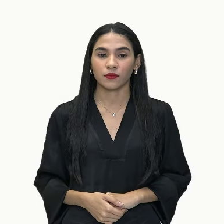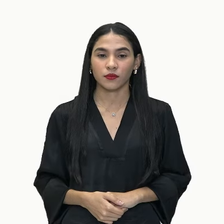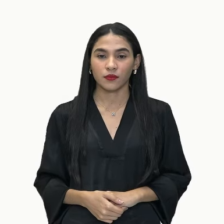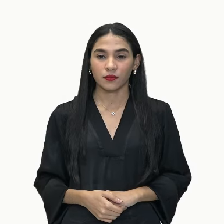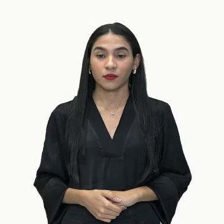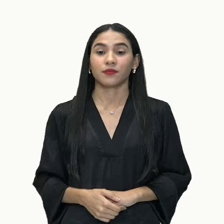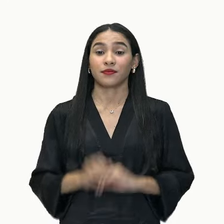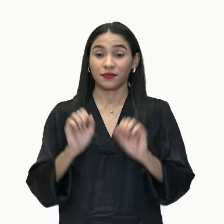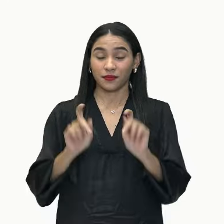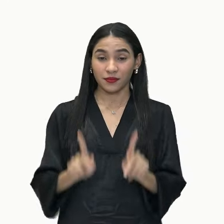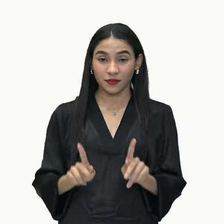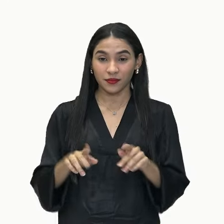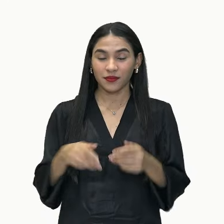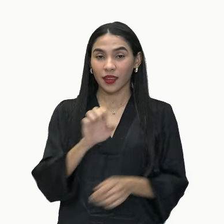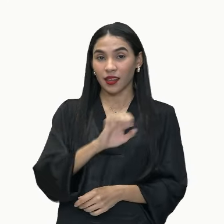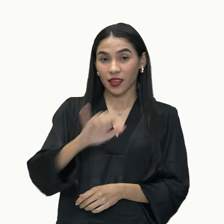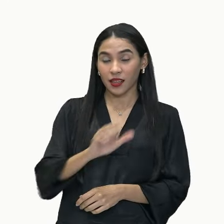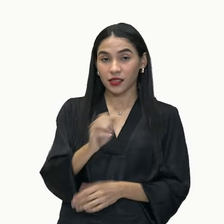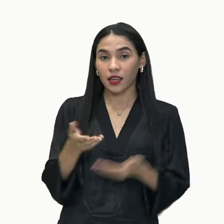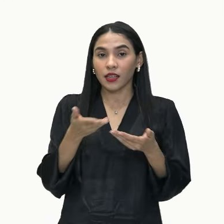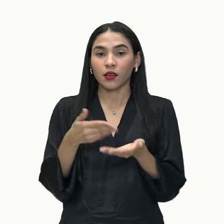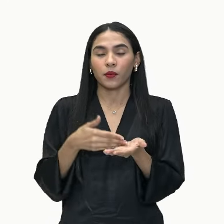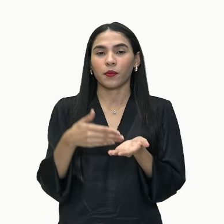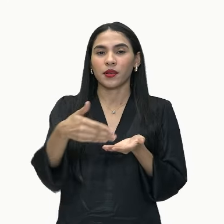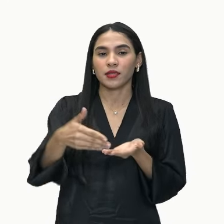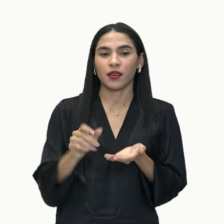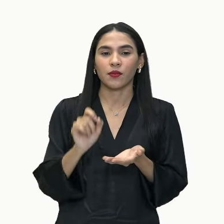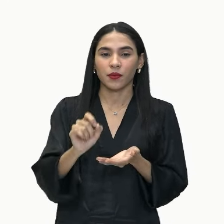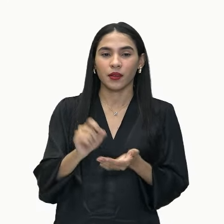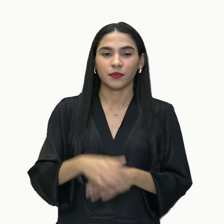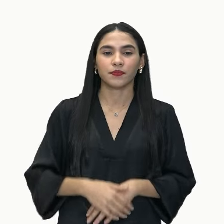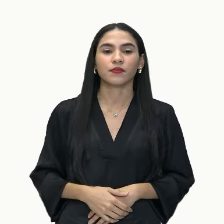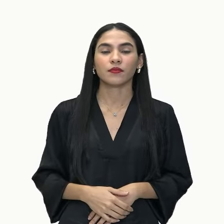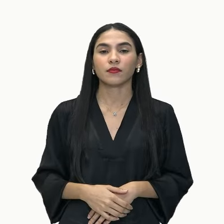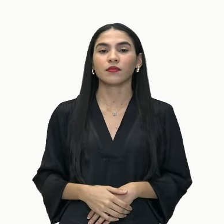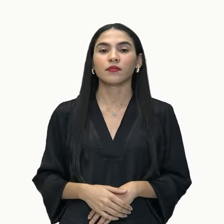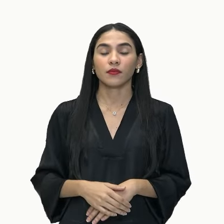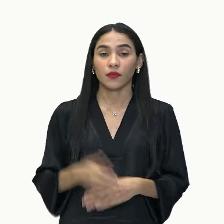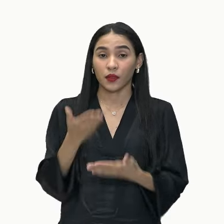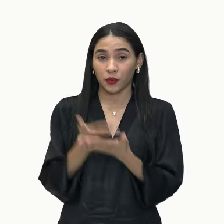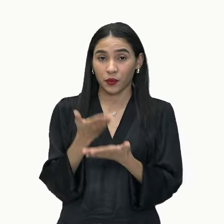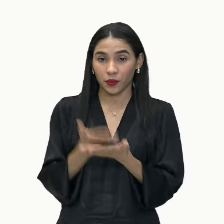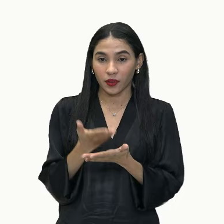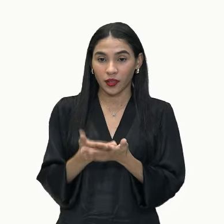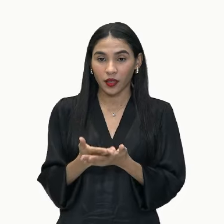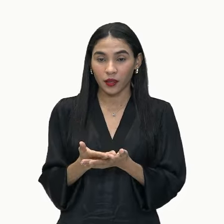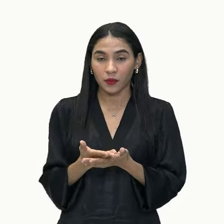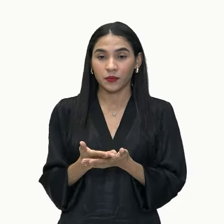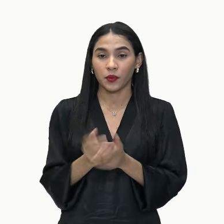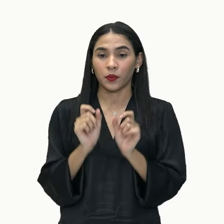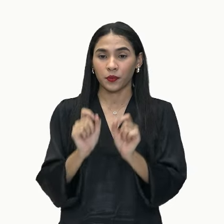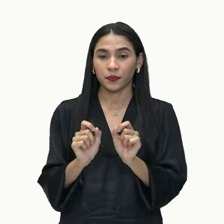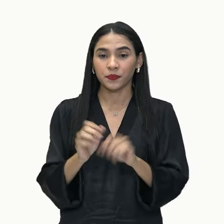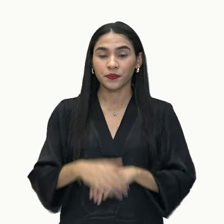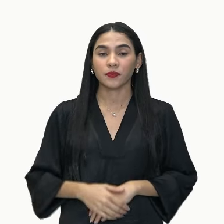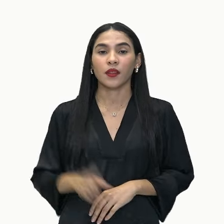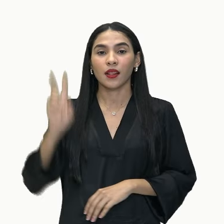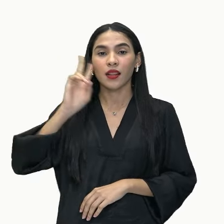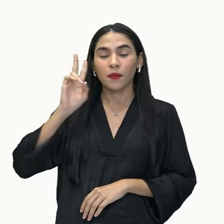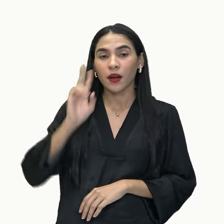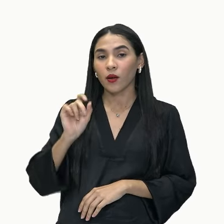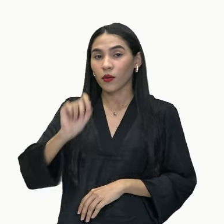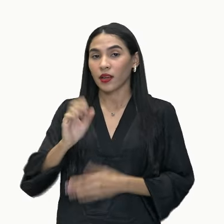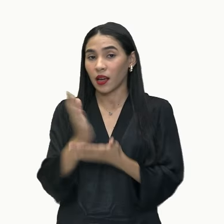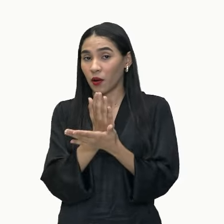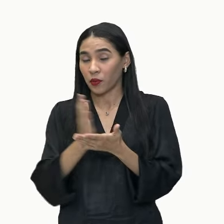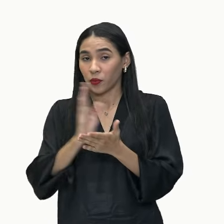Ok, pessoal da EJA, então nós vamos começar para trabalhar com este conteúdo assinalado, relembrando aí